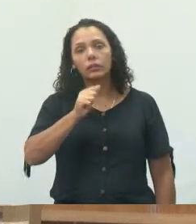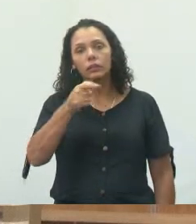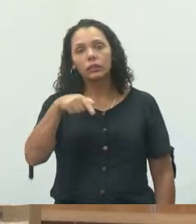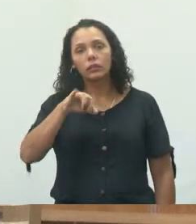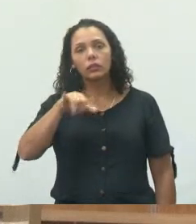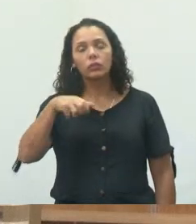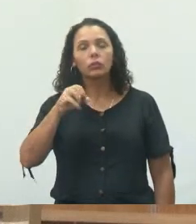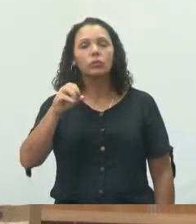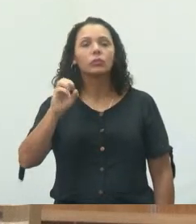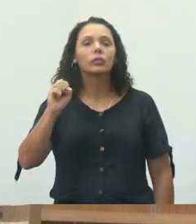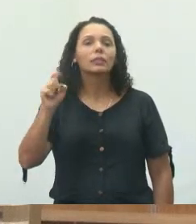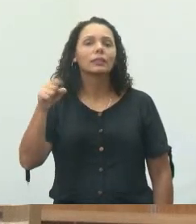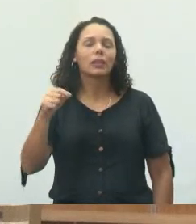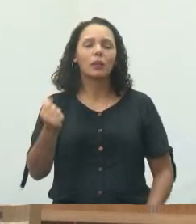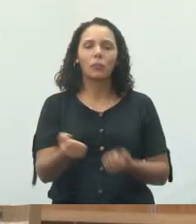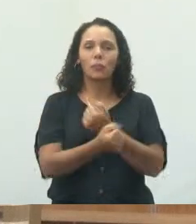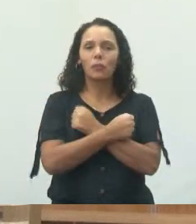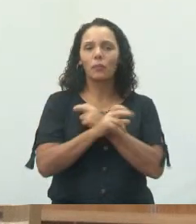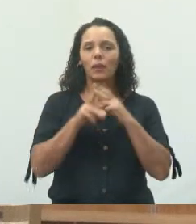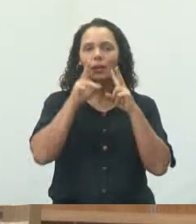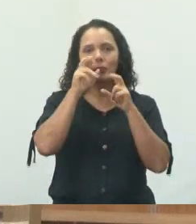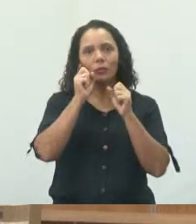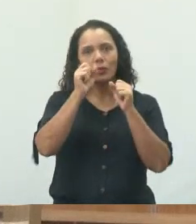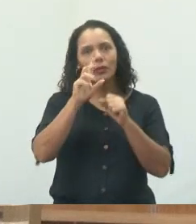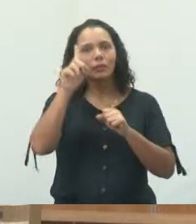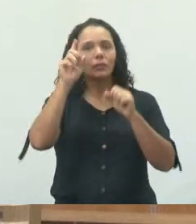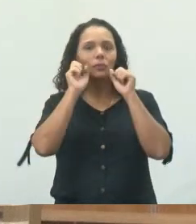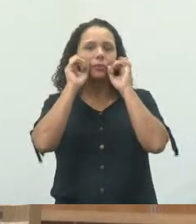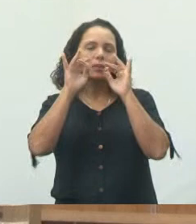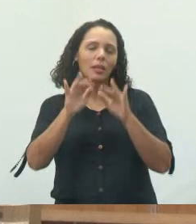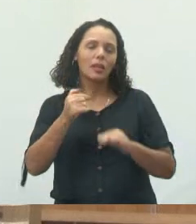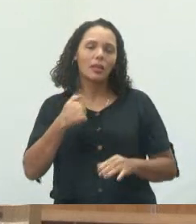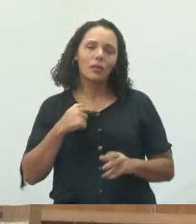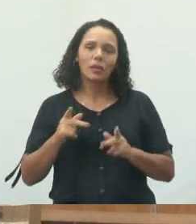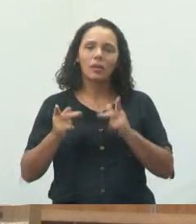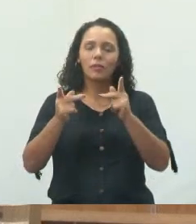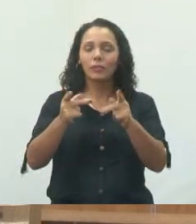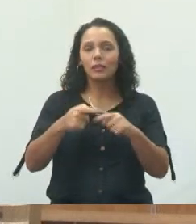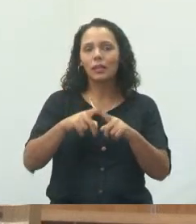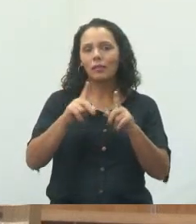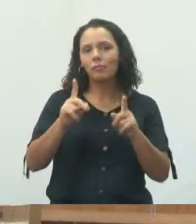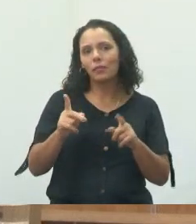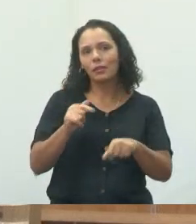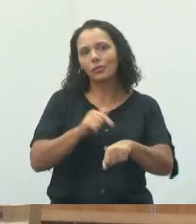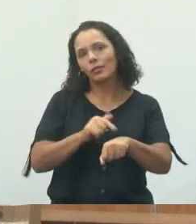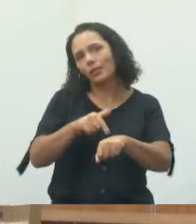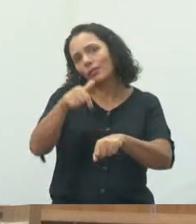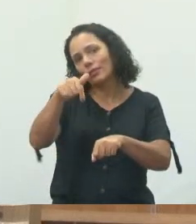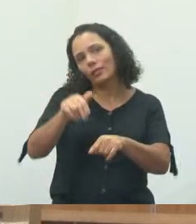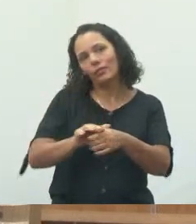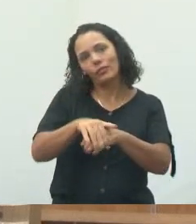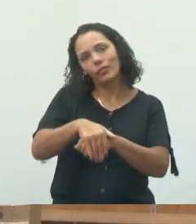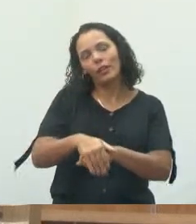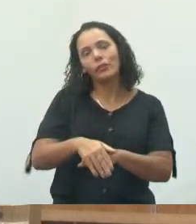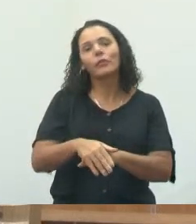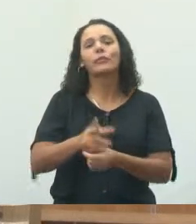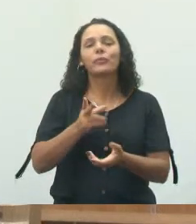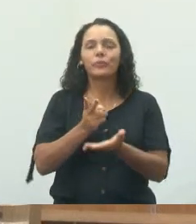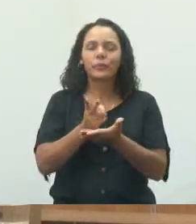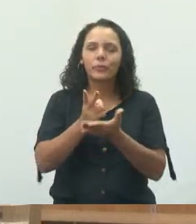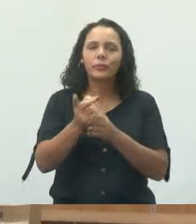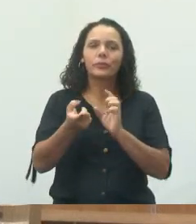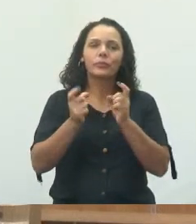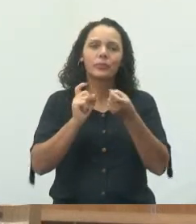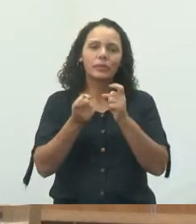Francisco, um grande abraço, que Deus abençoe o Senhor. Eu ia passar para dar um abraço, mas sete horas da noite nós estamos ainda aqui na